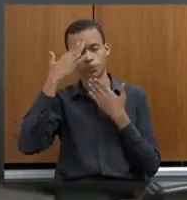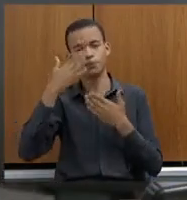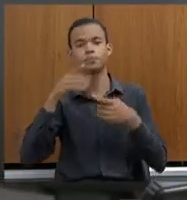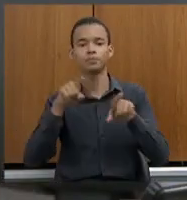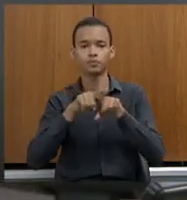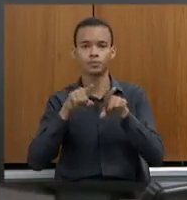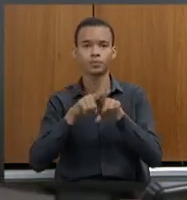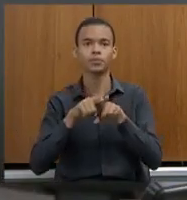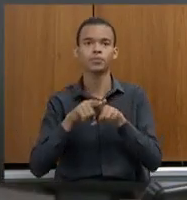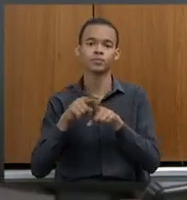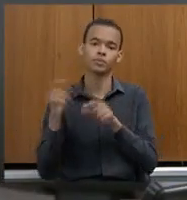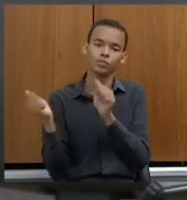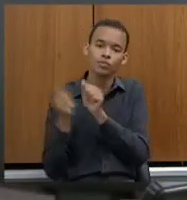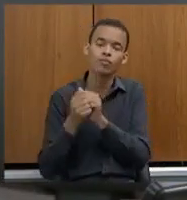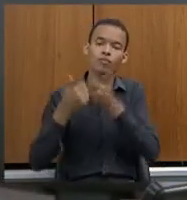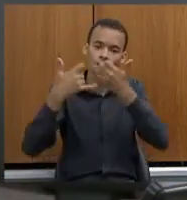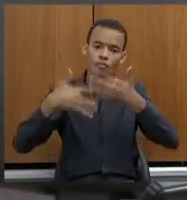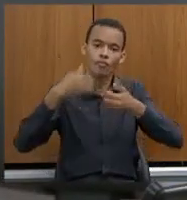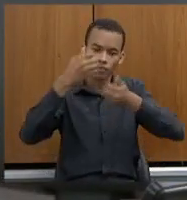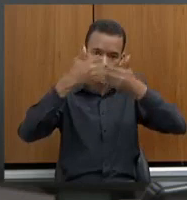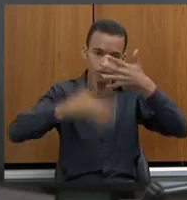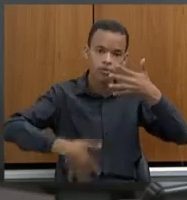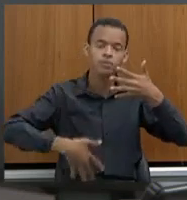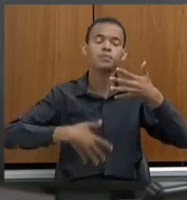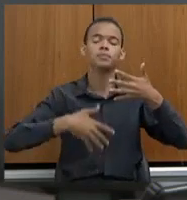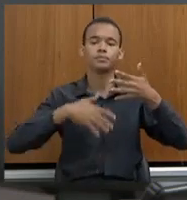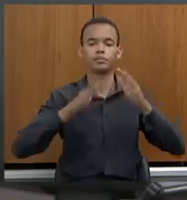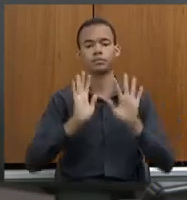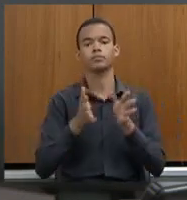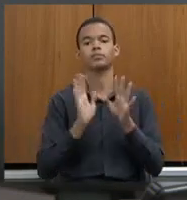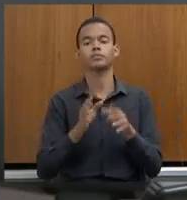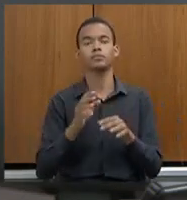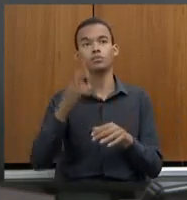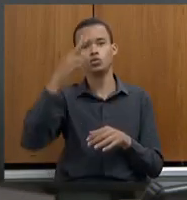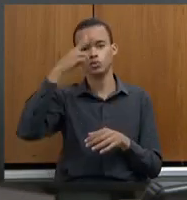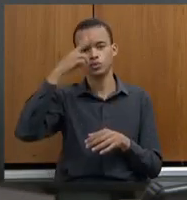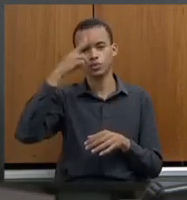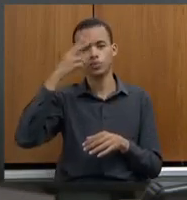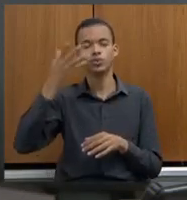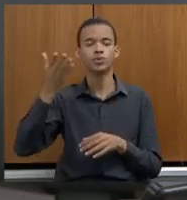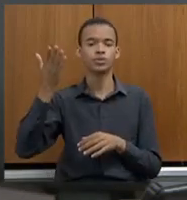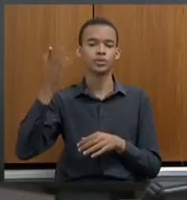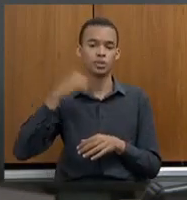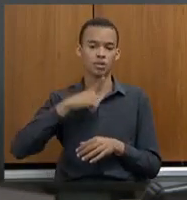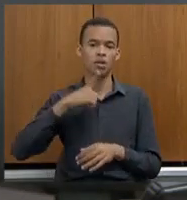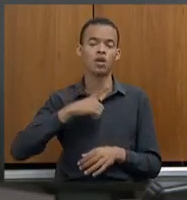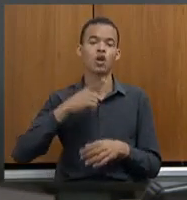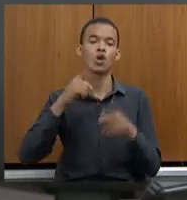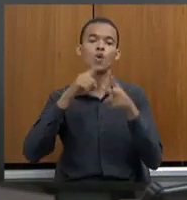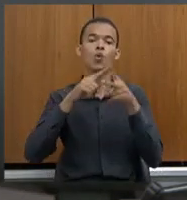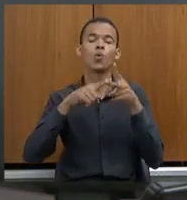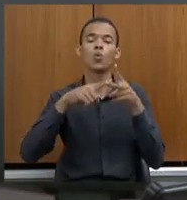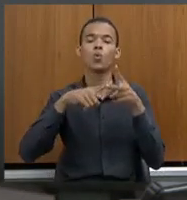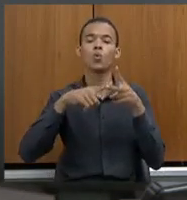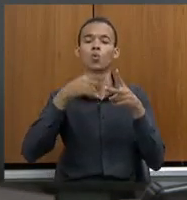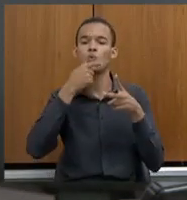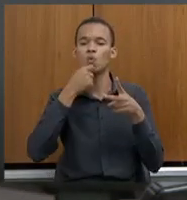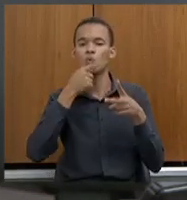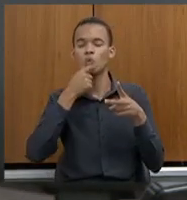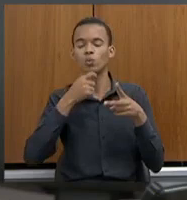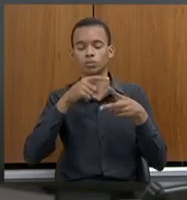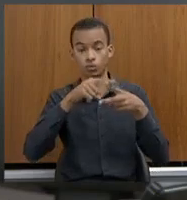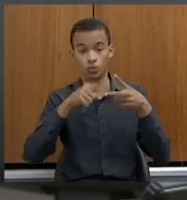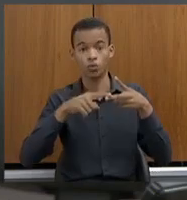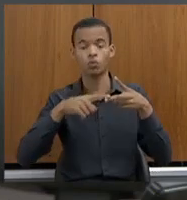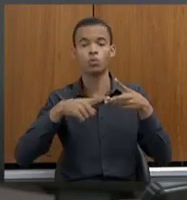a Celise, requerimento aprovado de segunda-feira, recebi a visita de dois ilustres promotores de justiça da comarca